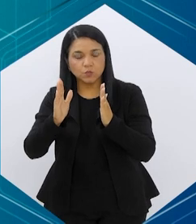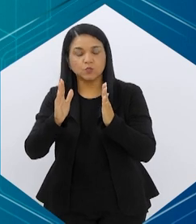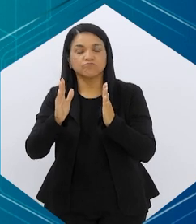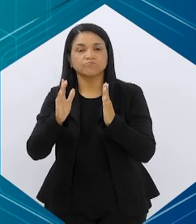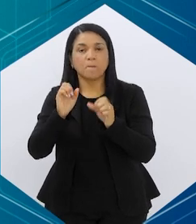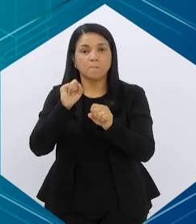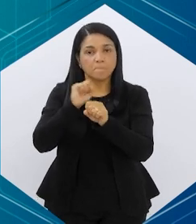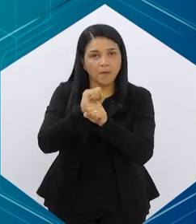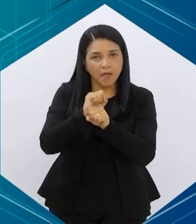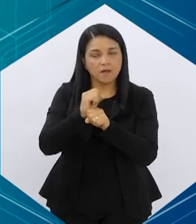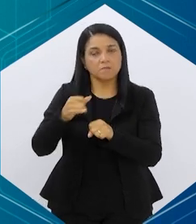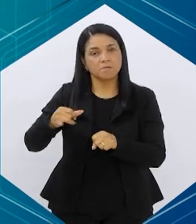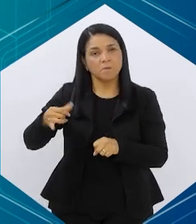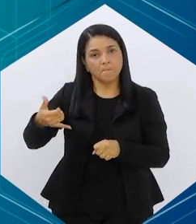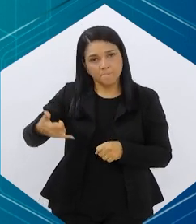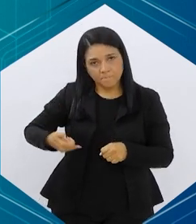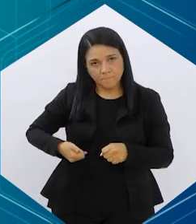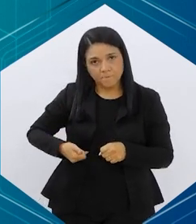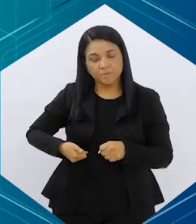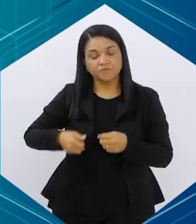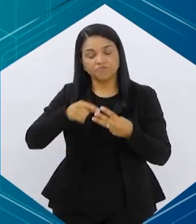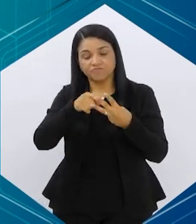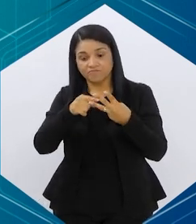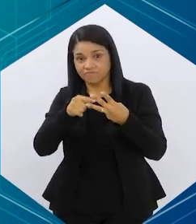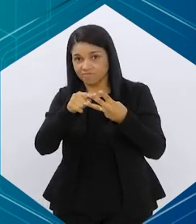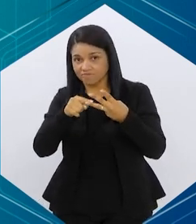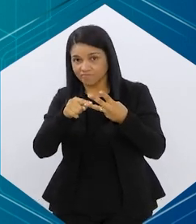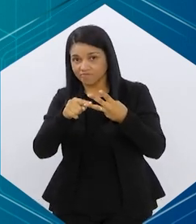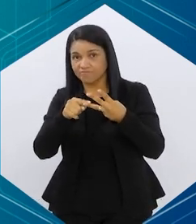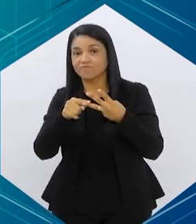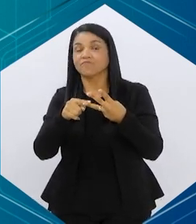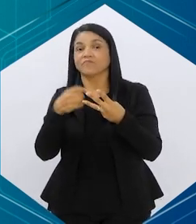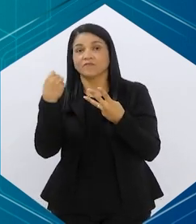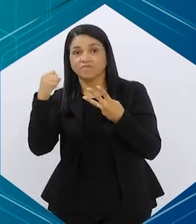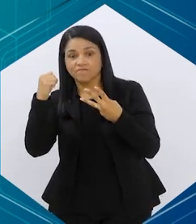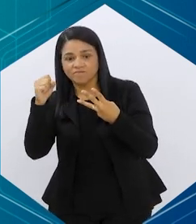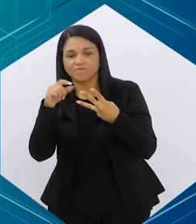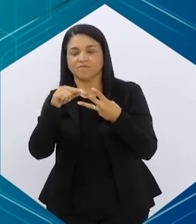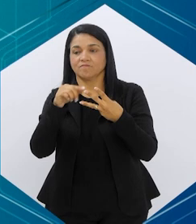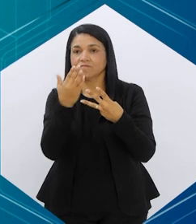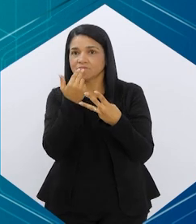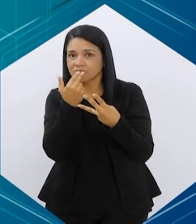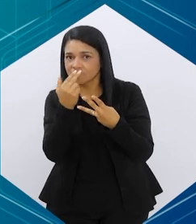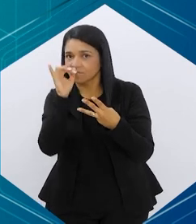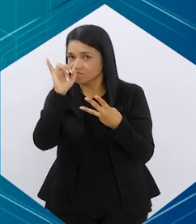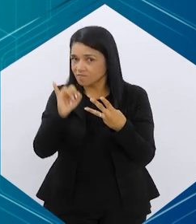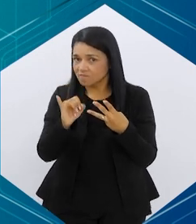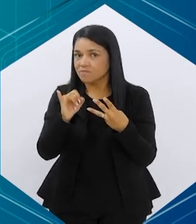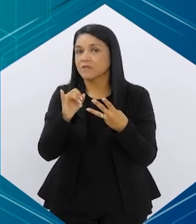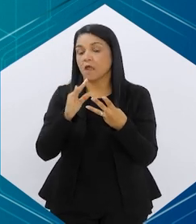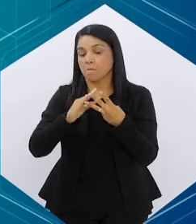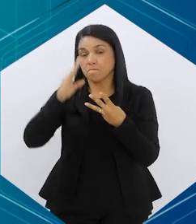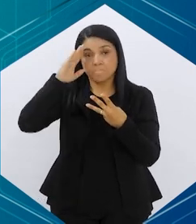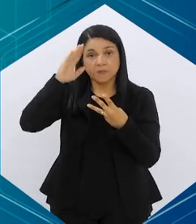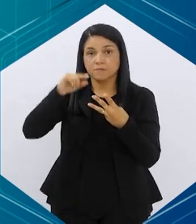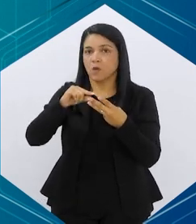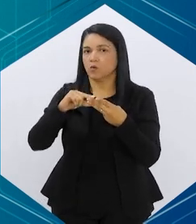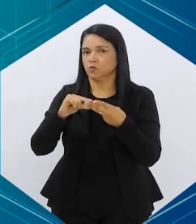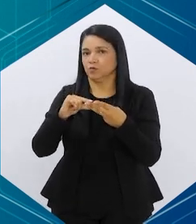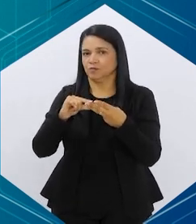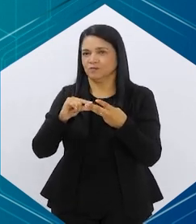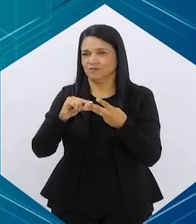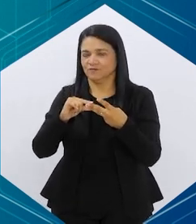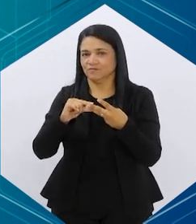medicação, fazendo os outros pés do tratamento funcionarem muito bem, Senão, também não adianta. Mas a gente está